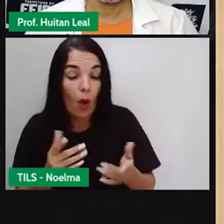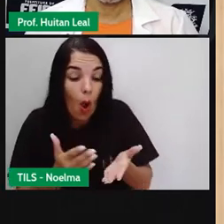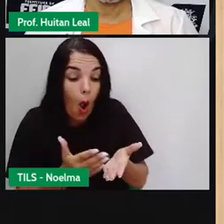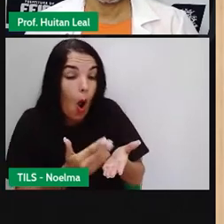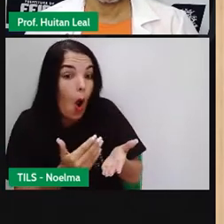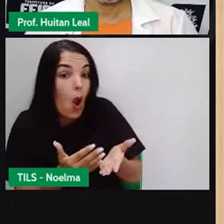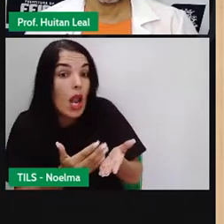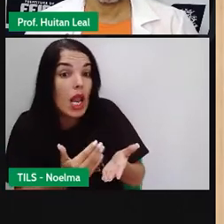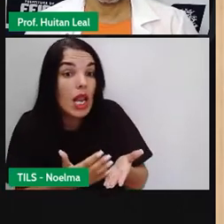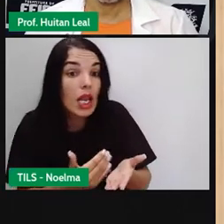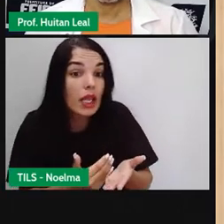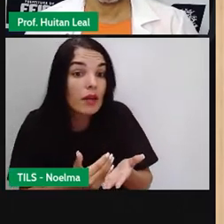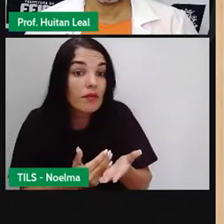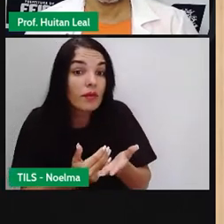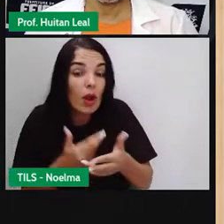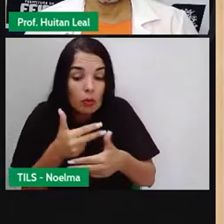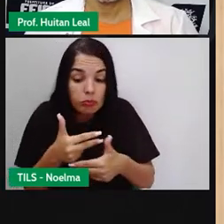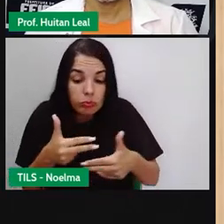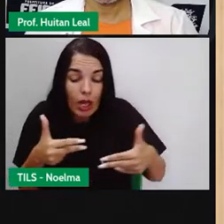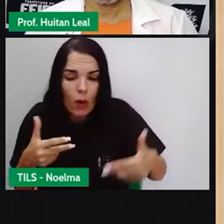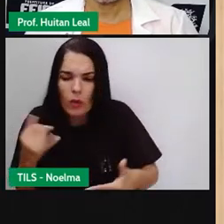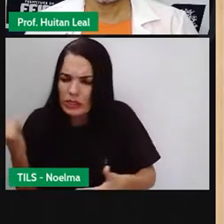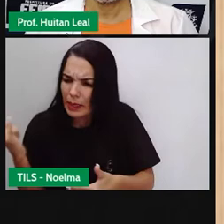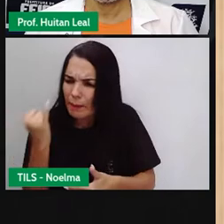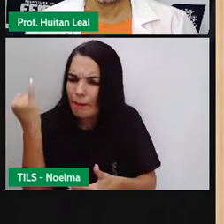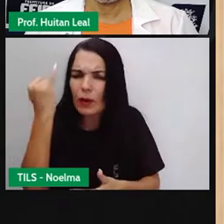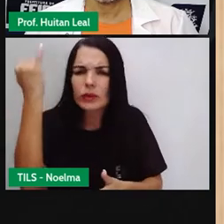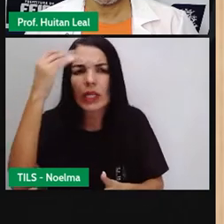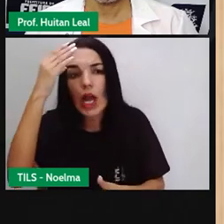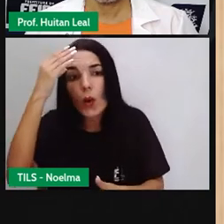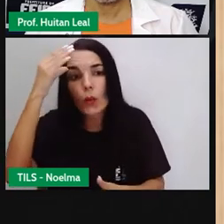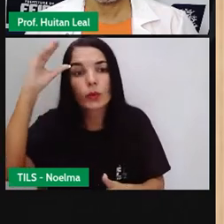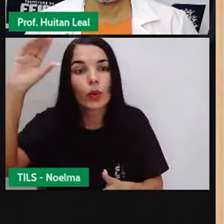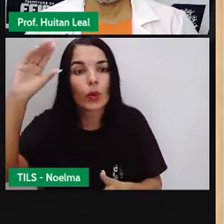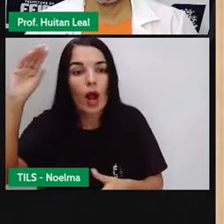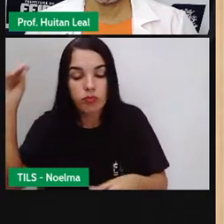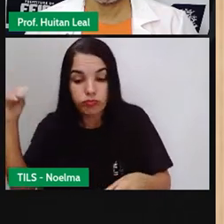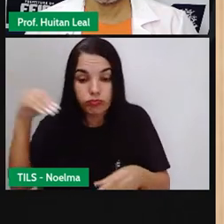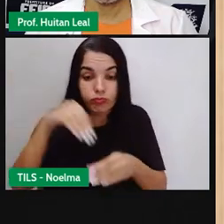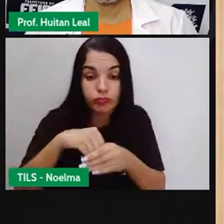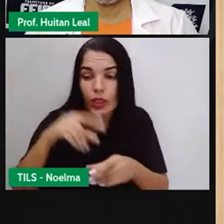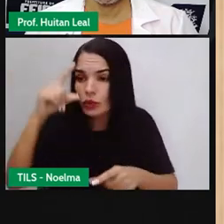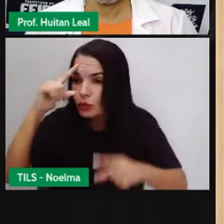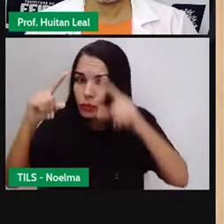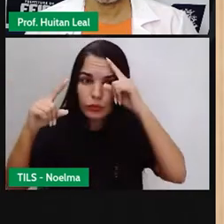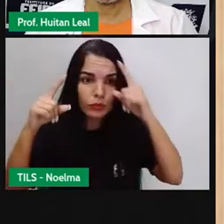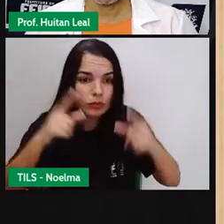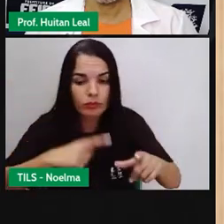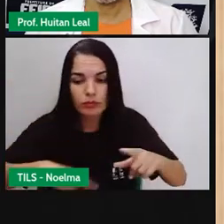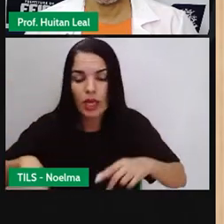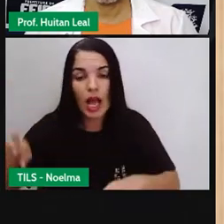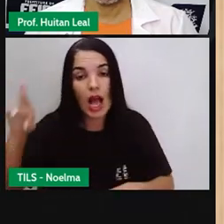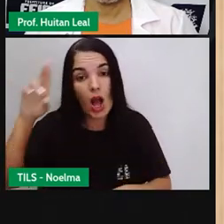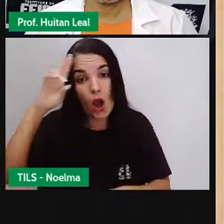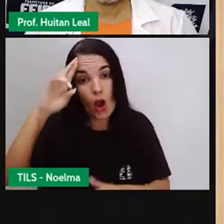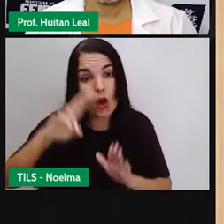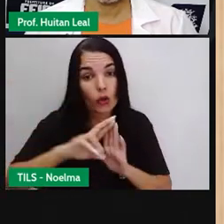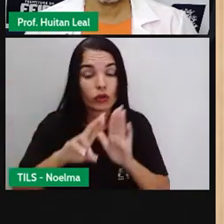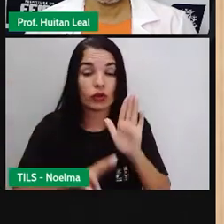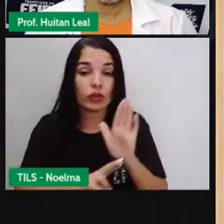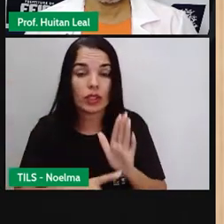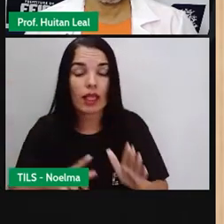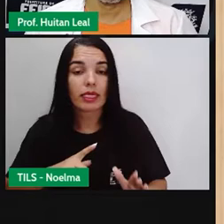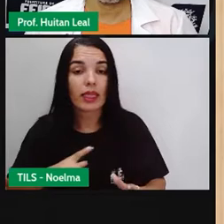livro, esse elemento cultural que faz parte do nosso dia a dia, é responsável pelo